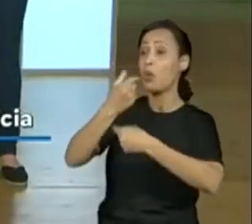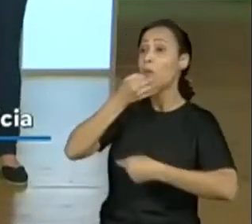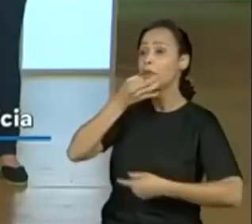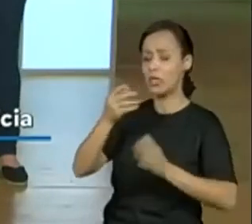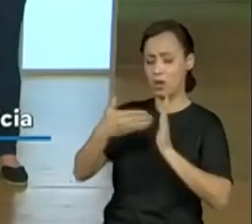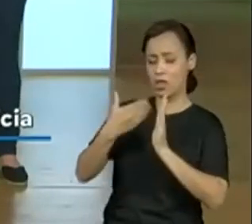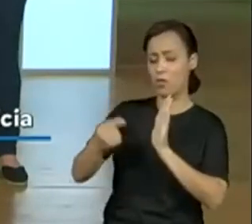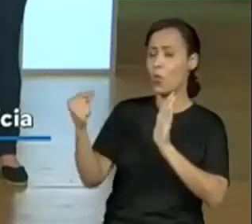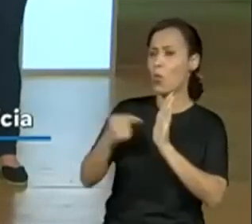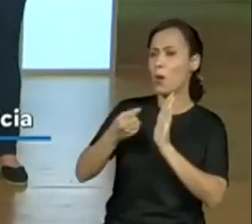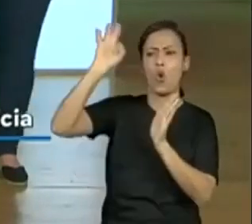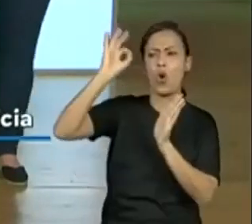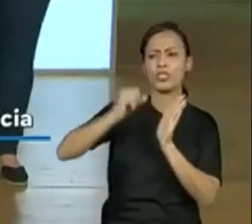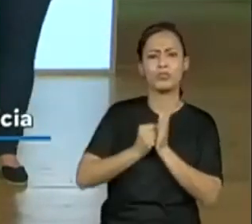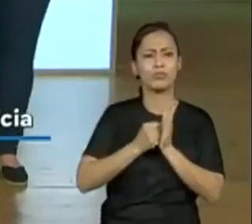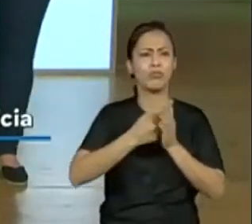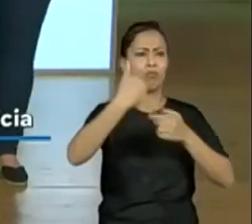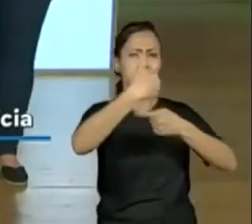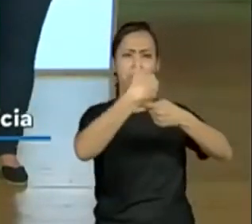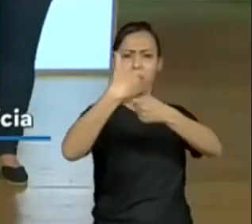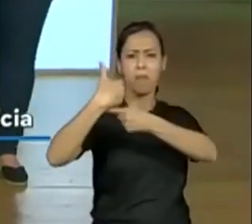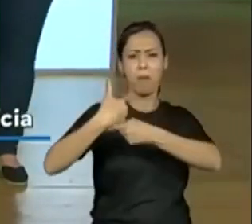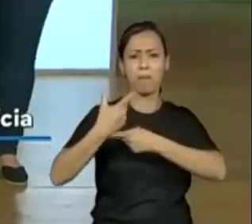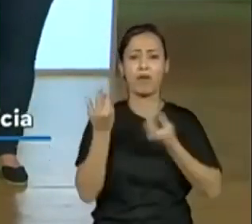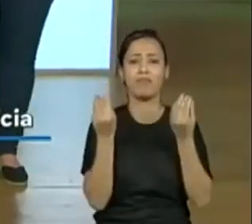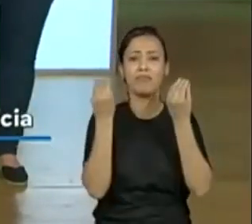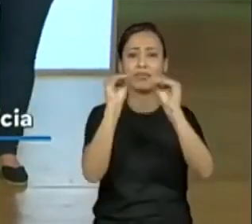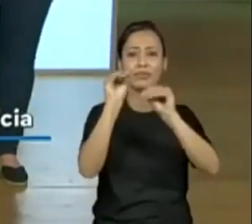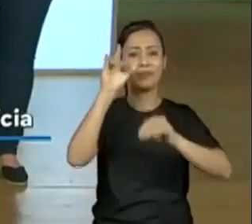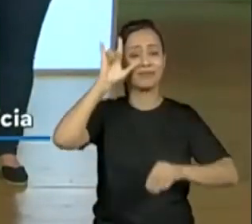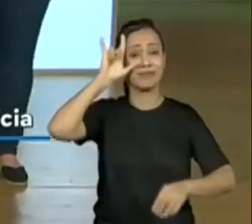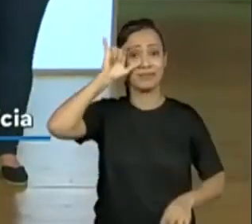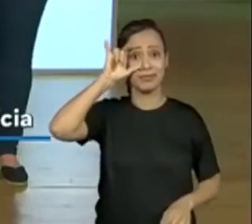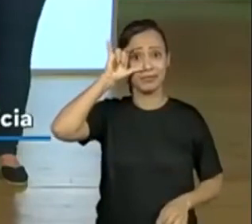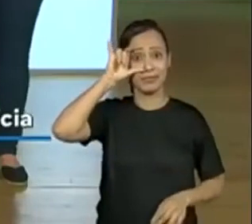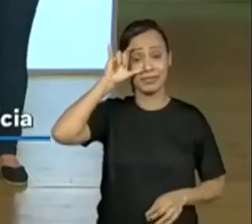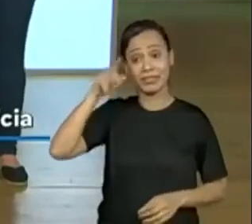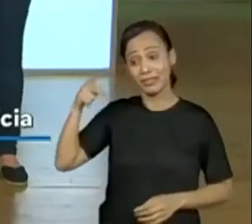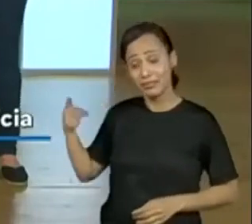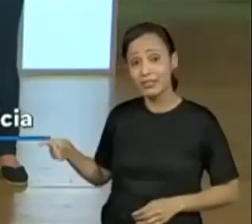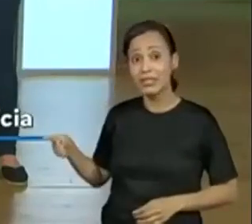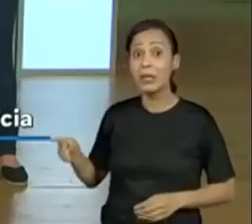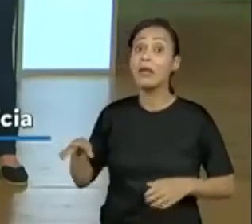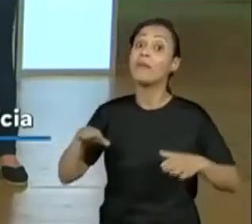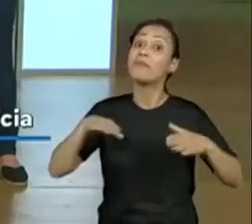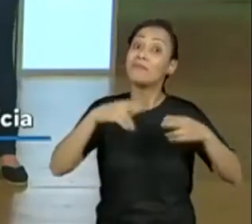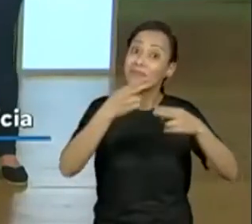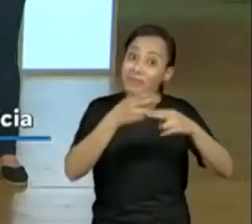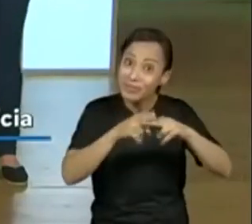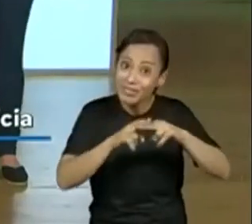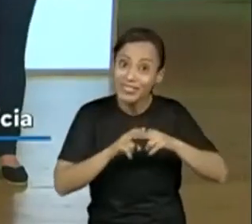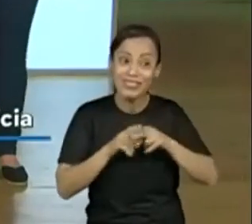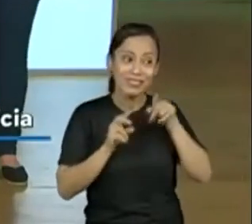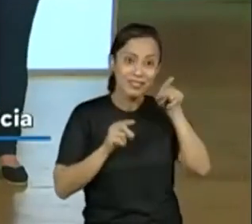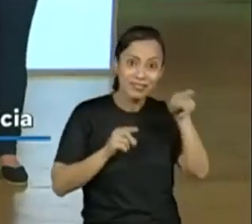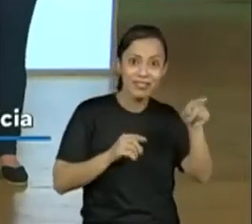ele leu e gostou muito, né? Até comentou. Por isso que a Academia de Letras se envolveu, porque ele gosta de ler livros. Mas,